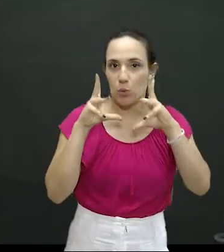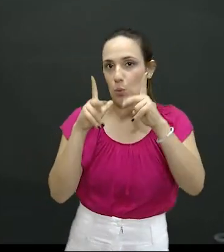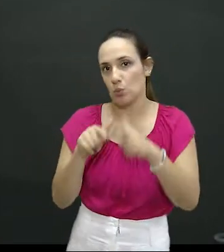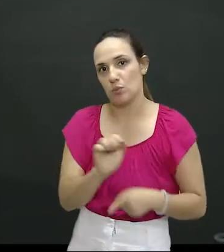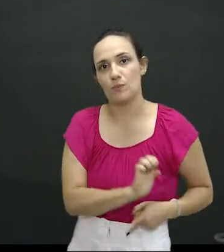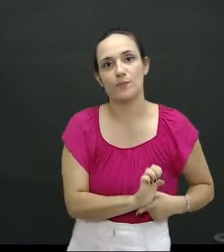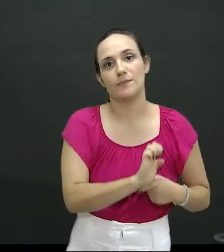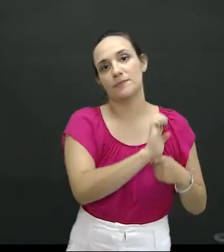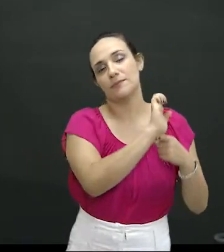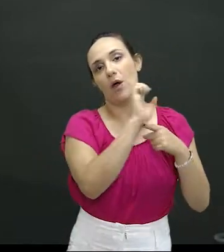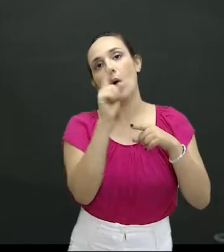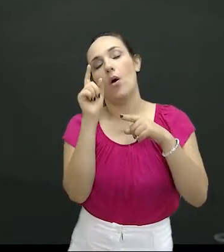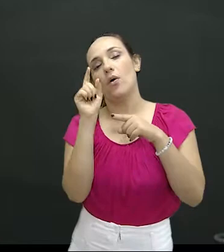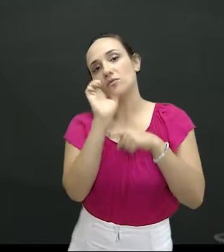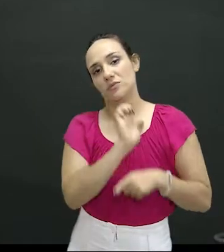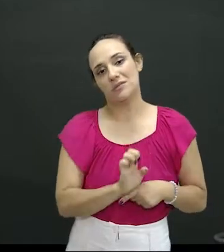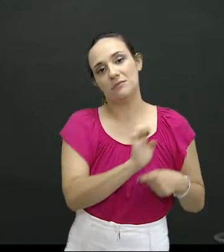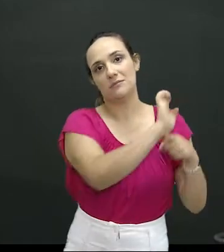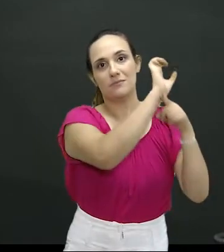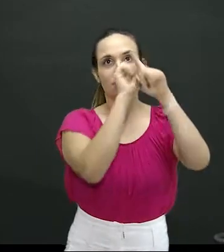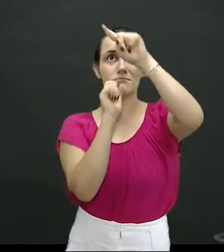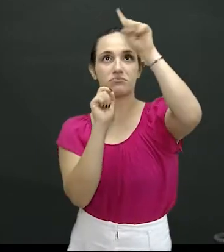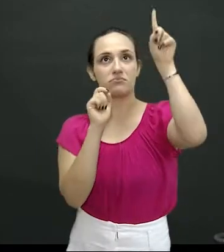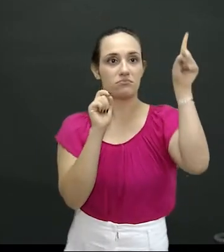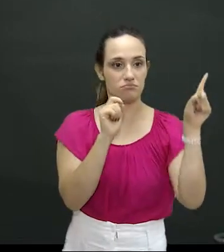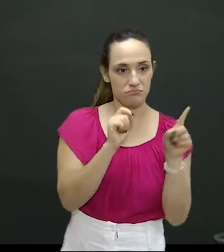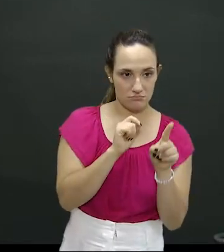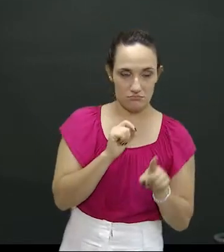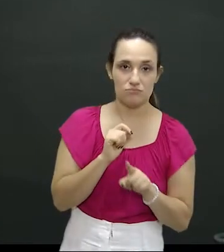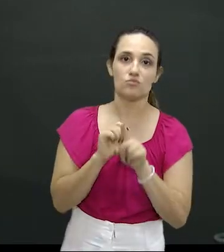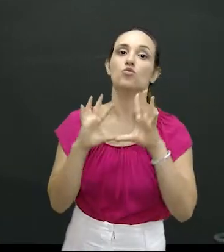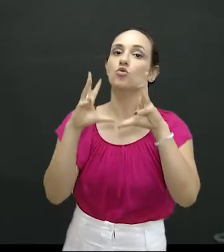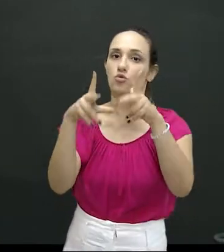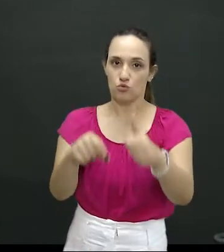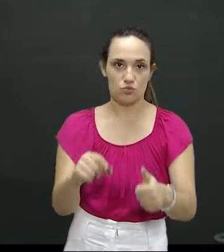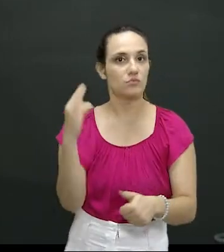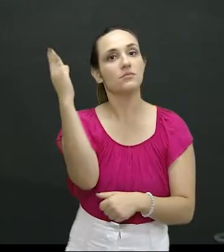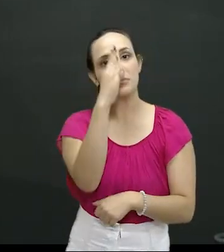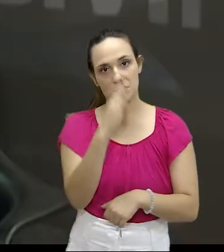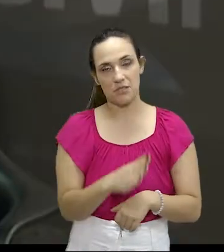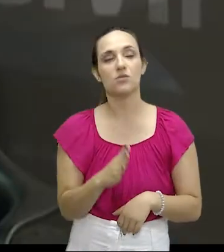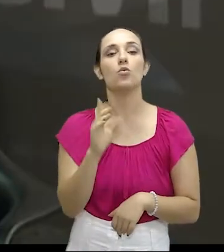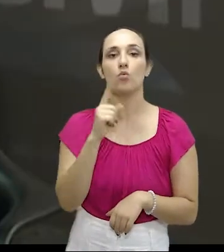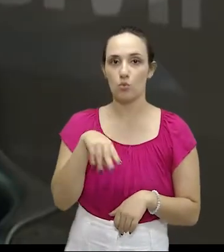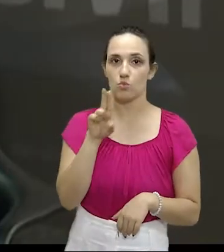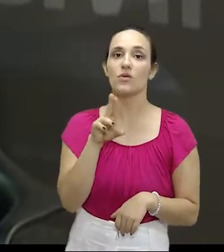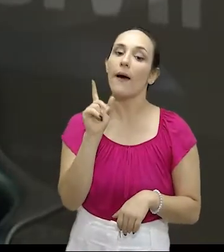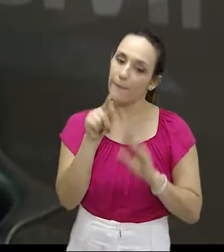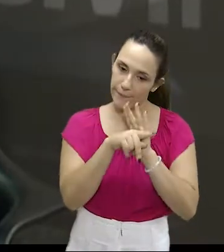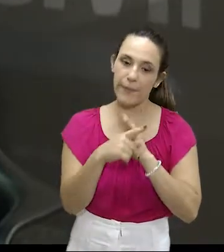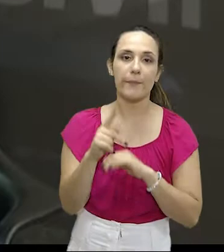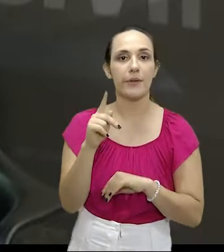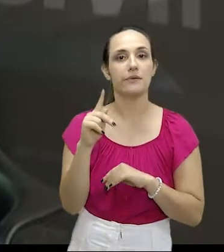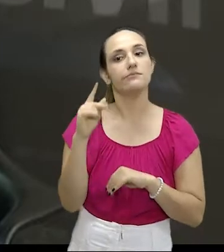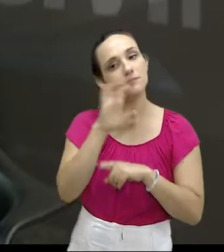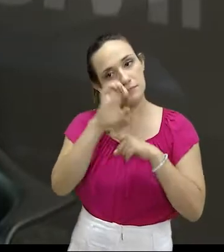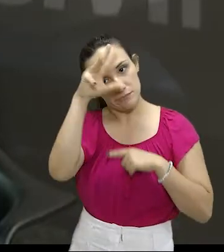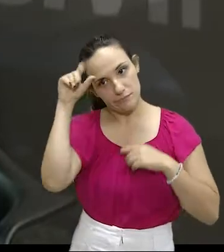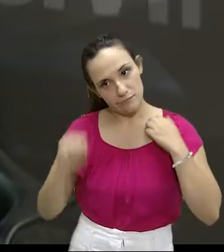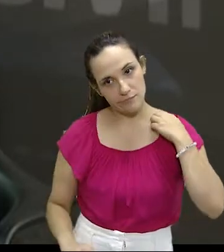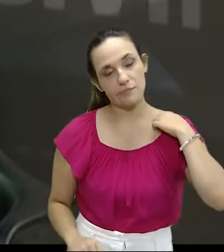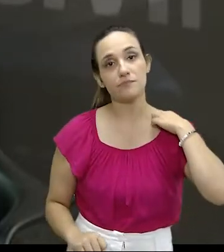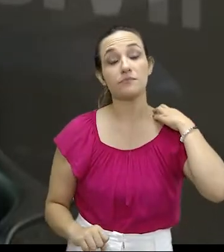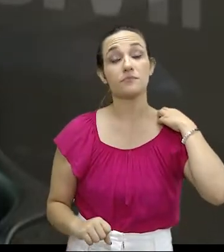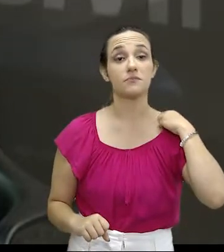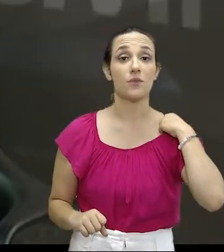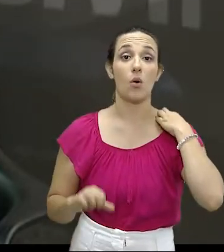Mato Grosso do Sul, a cerca de 80% da maconha que é consumida no país. Doutor, mesmo com essa longa faixa de